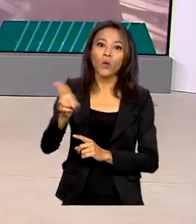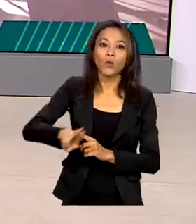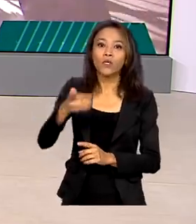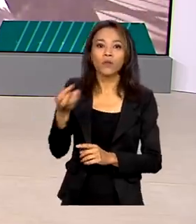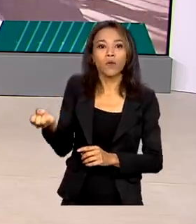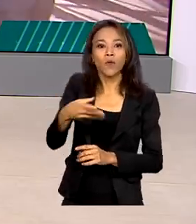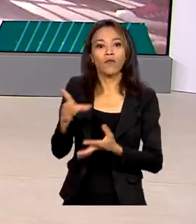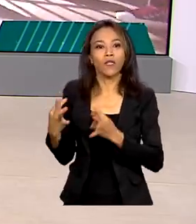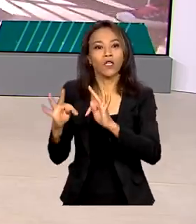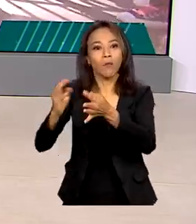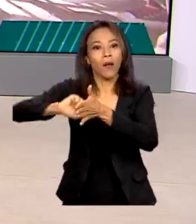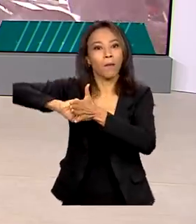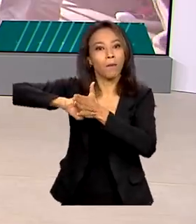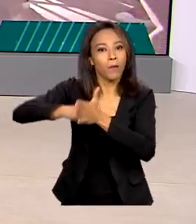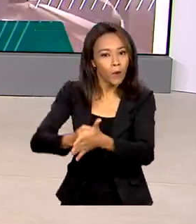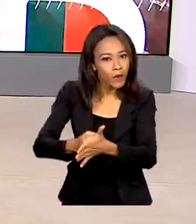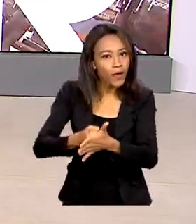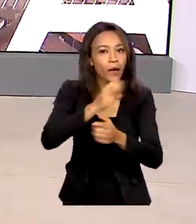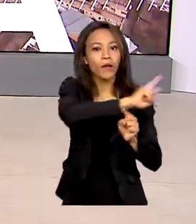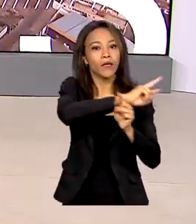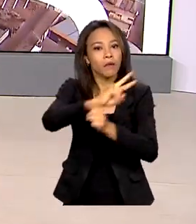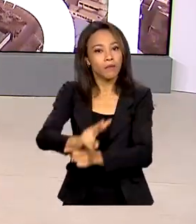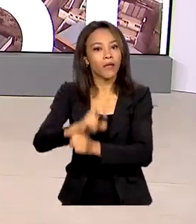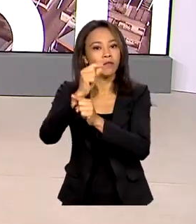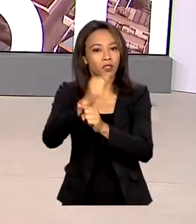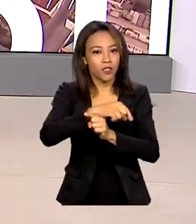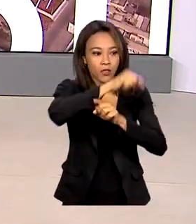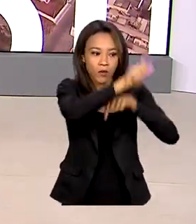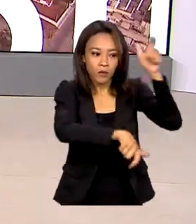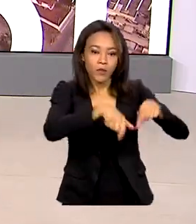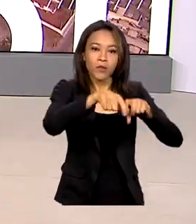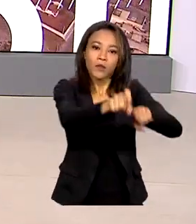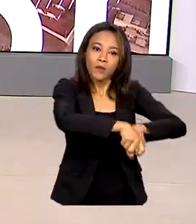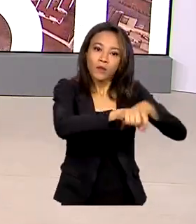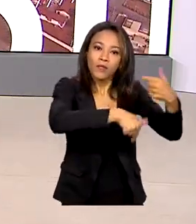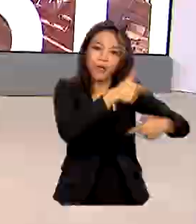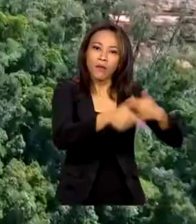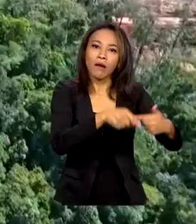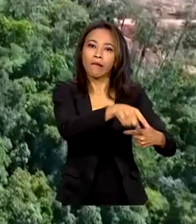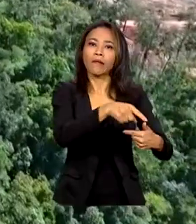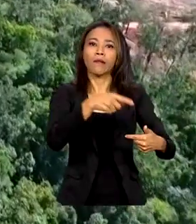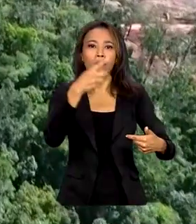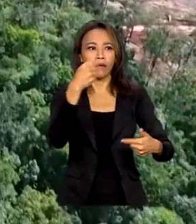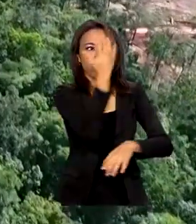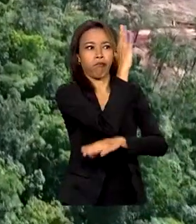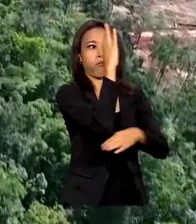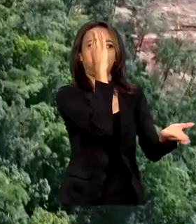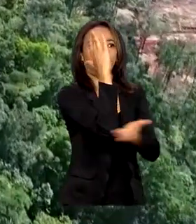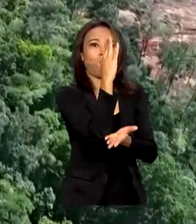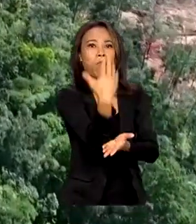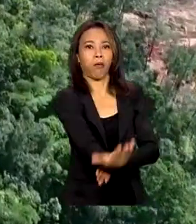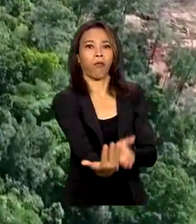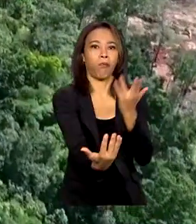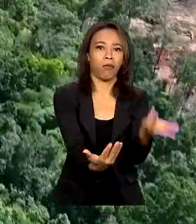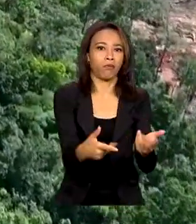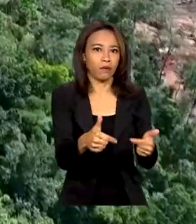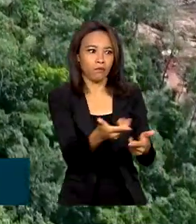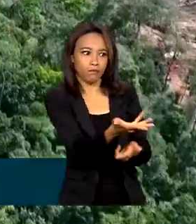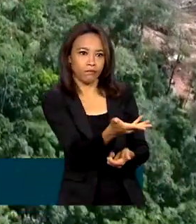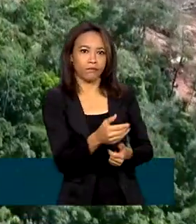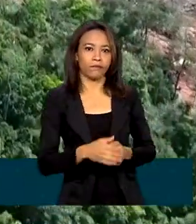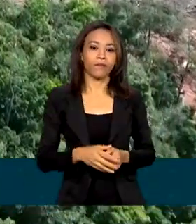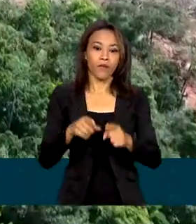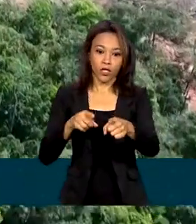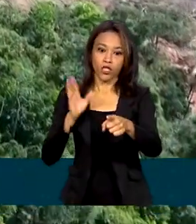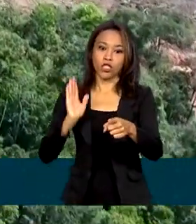bloquear o financiamento de produtores rurais notificados por desmatamento. O sistema está em uso há um mês